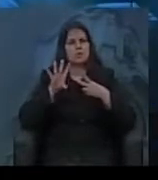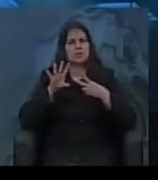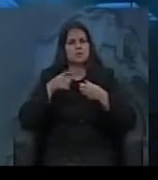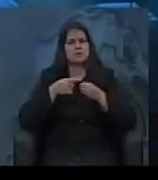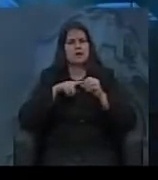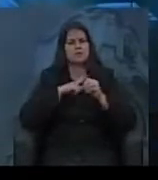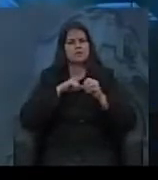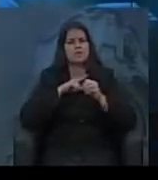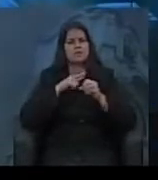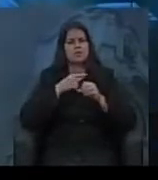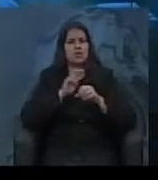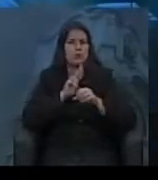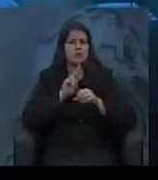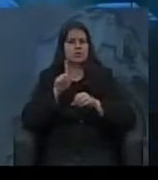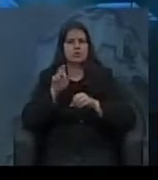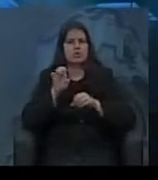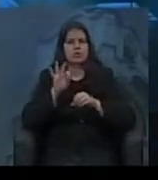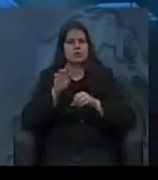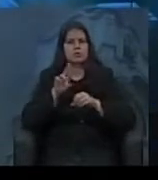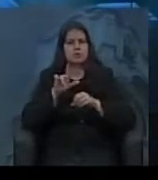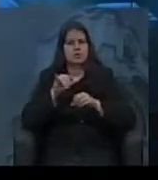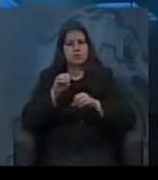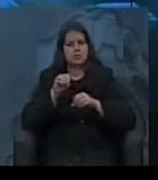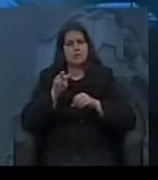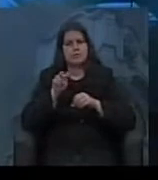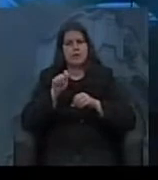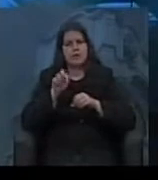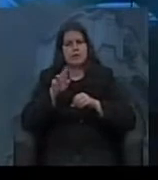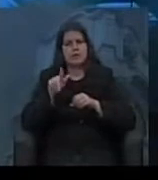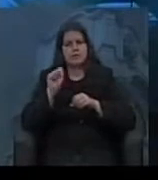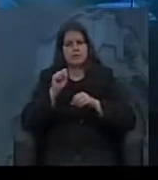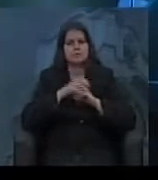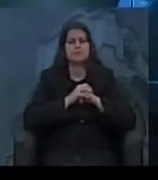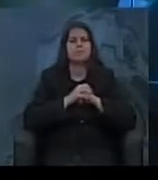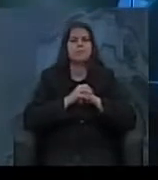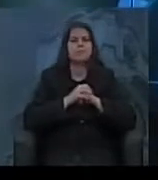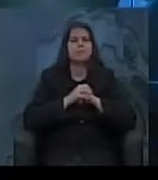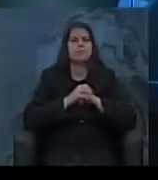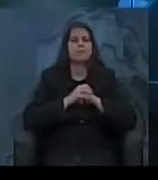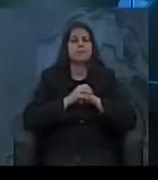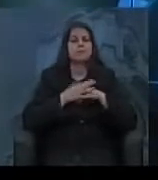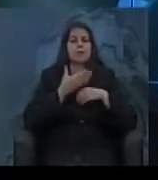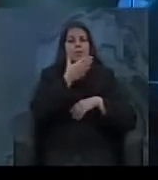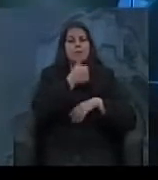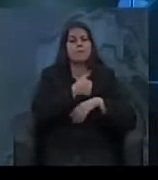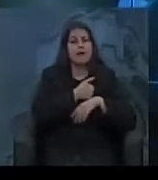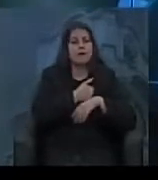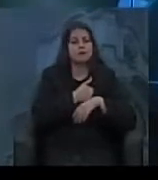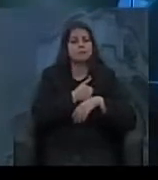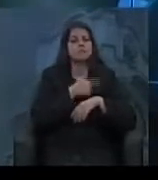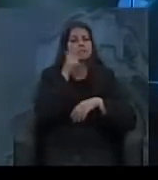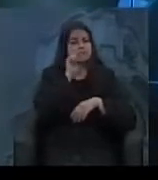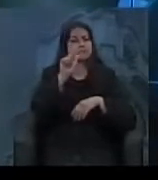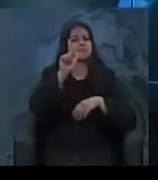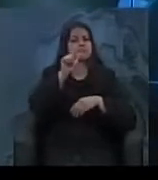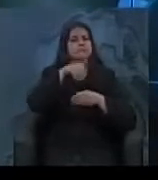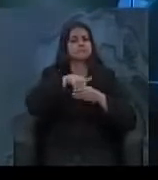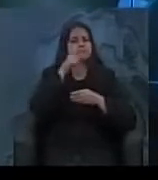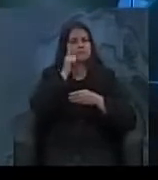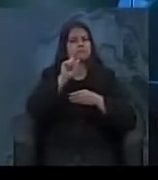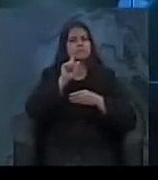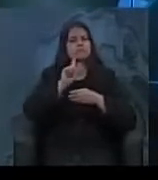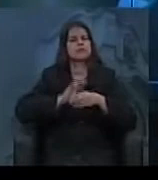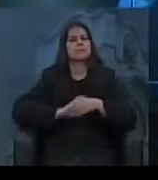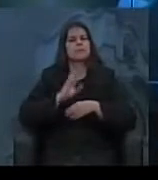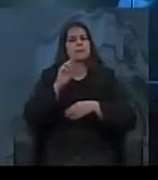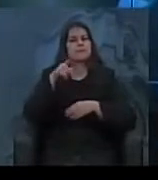comum isso, embora exista. Bom, acontece que, então, o Vargas vai ser eleito, representando o